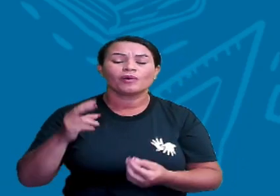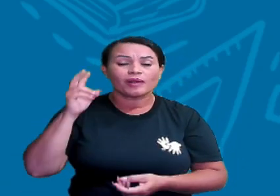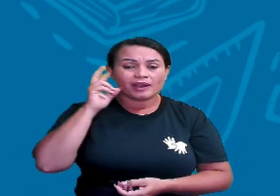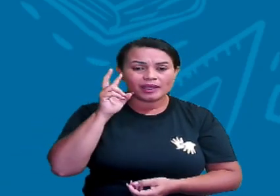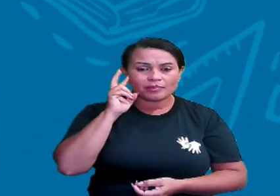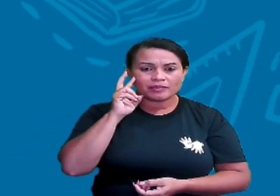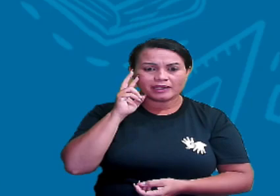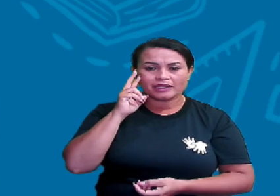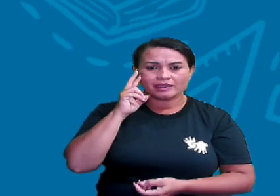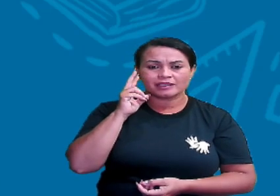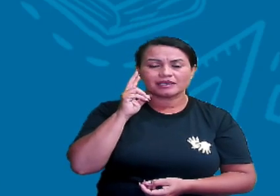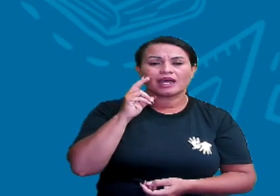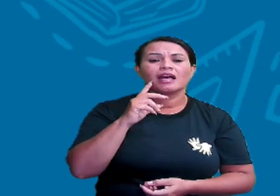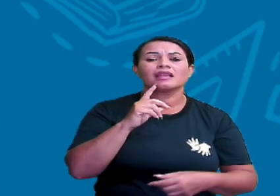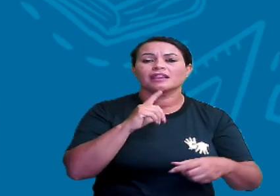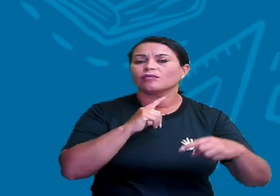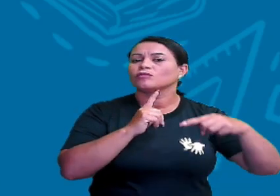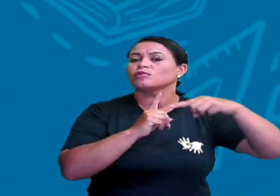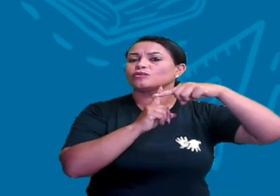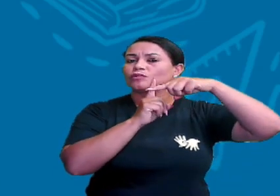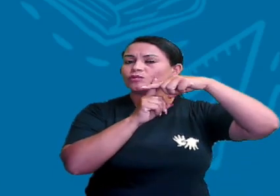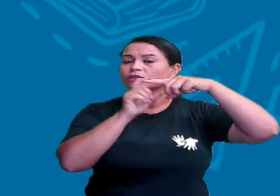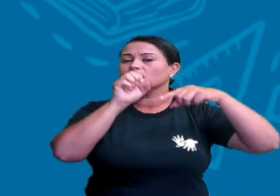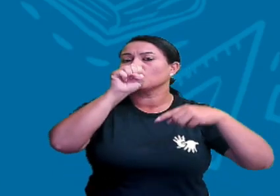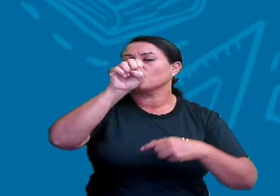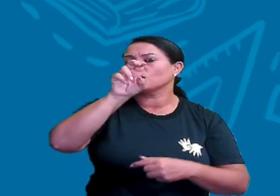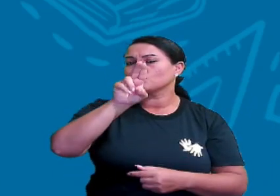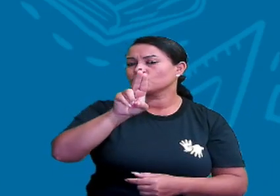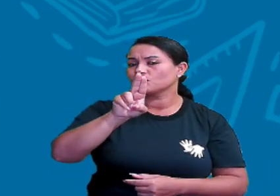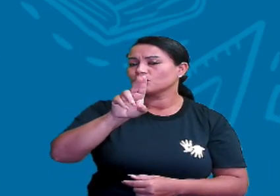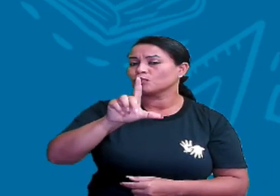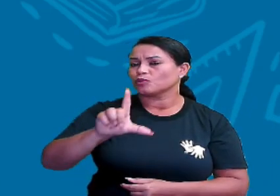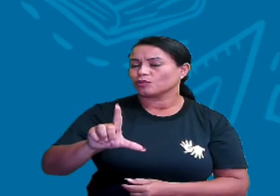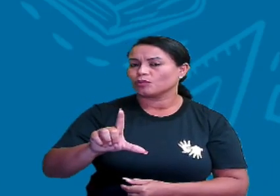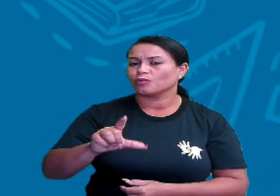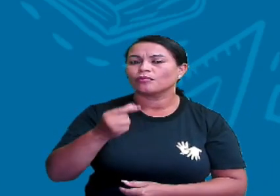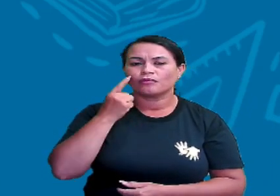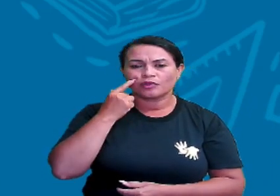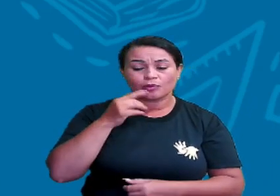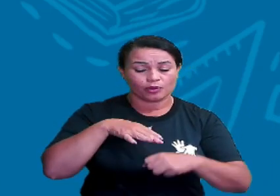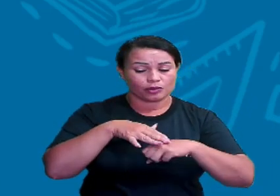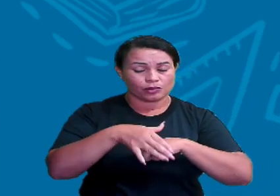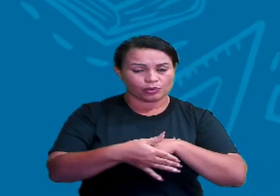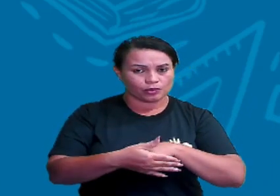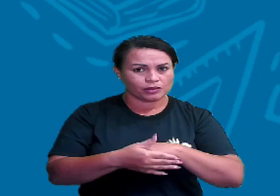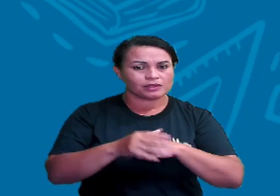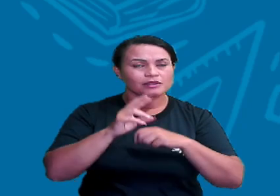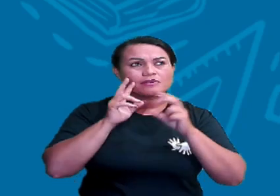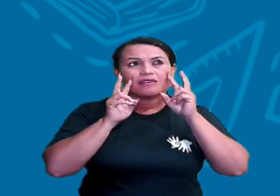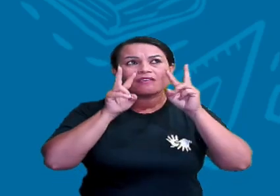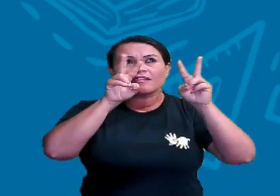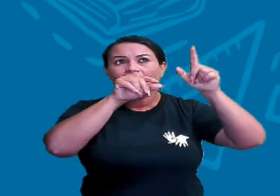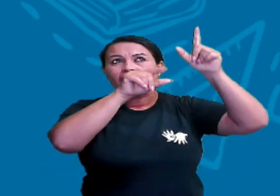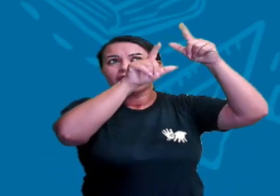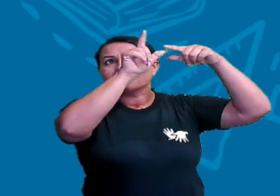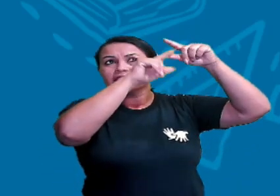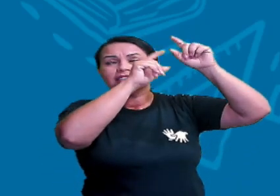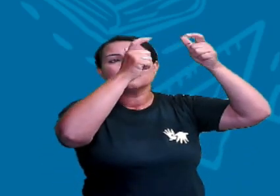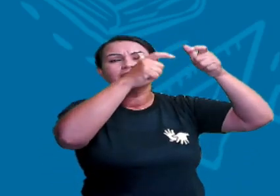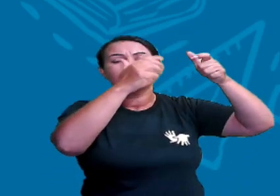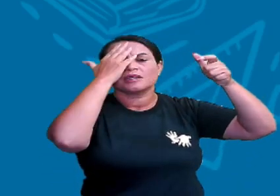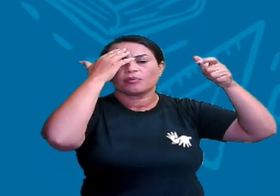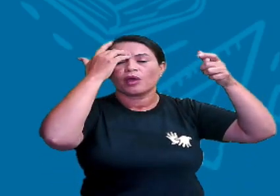lembra? O cruzeiro do sul, tá? Então, é a noite. A gente usa o cruzeiro do sul para se